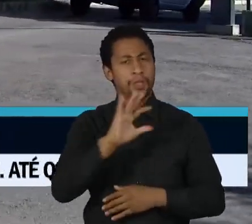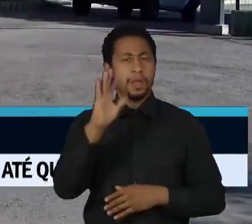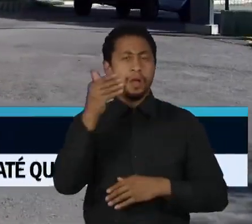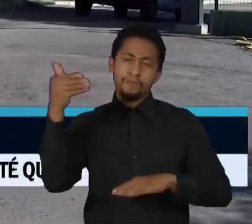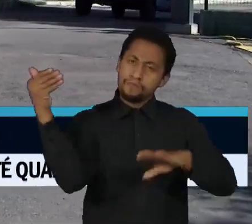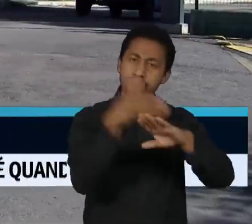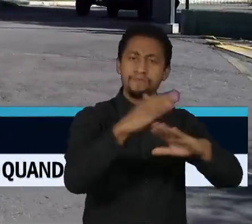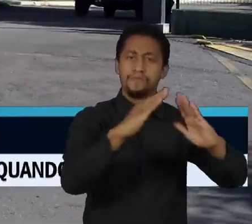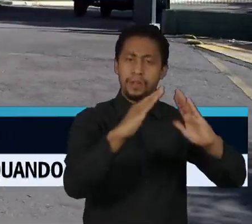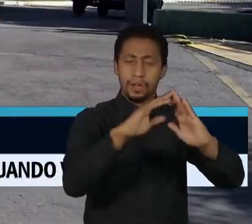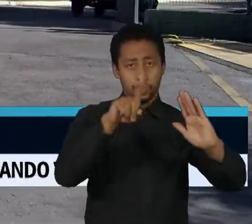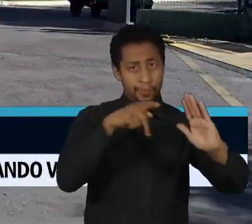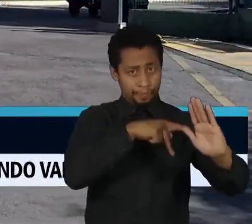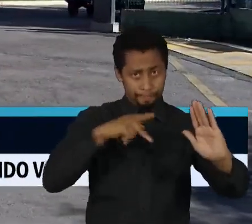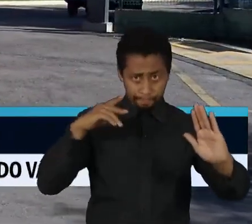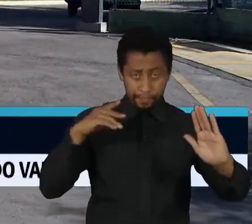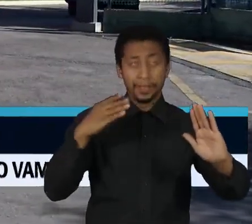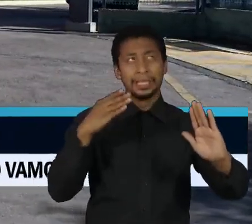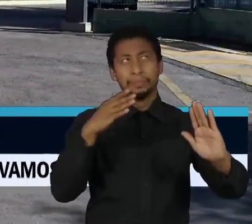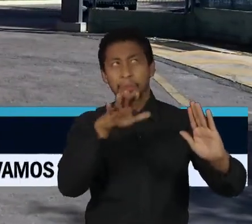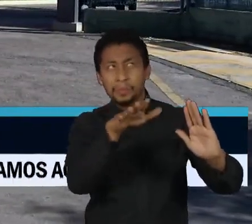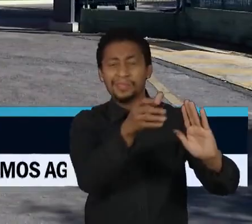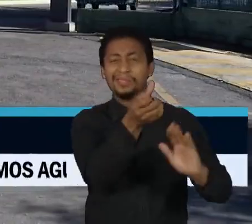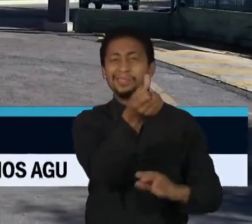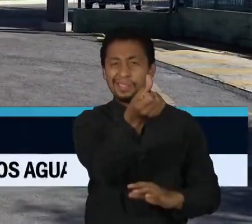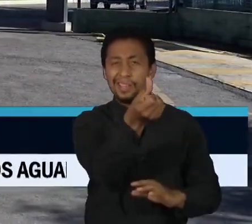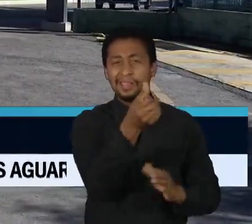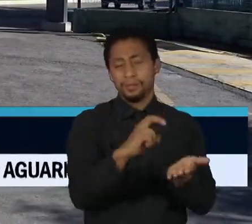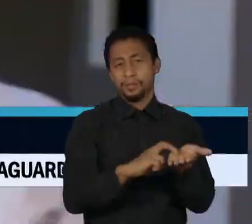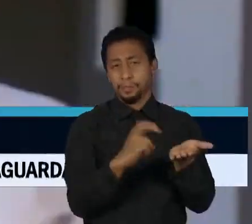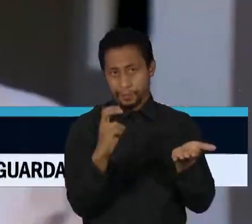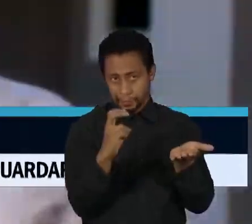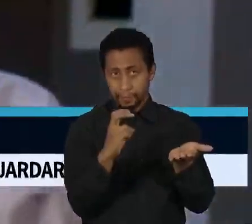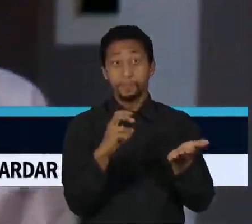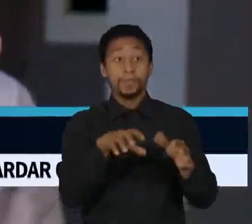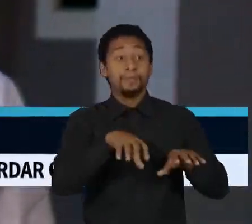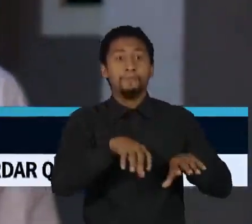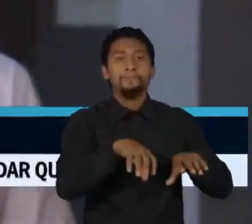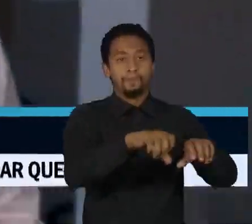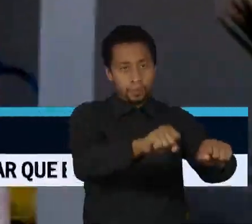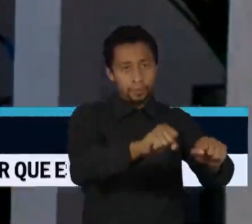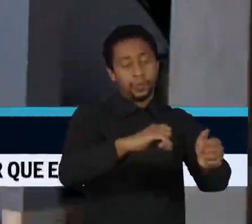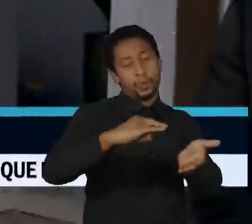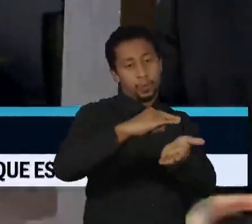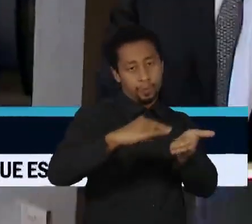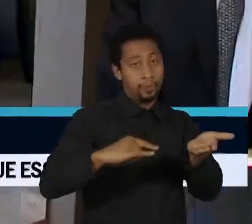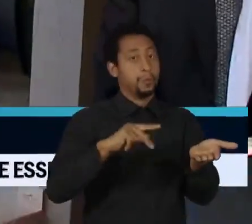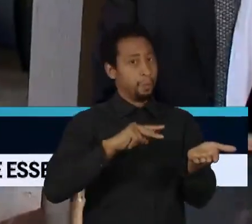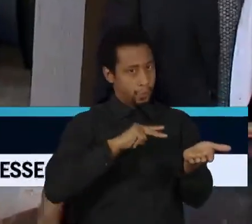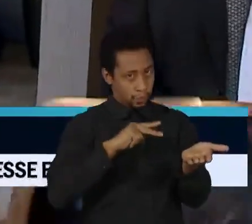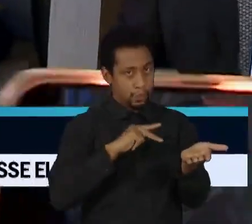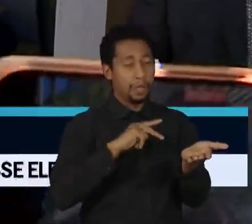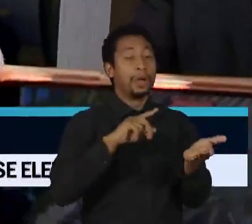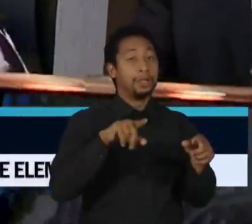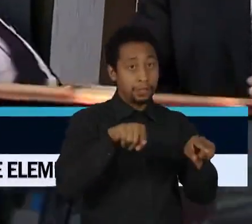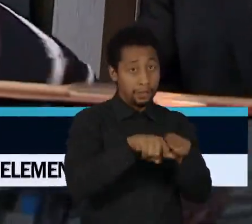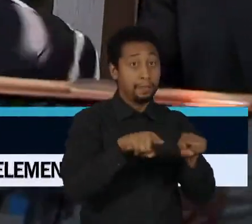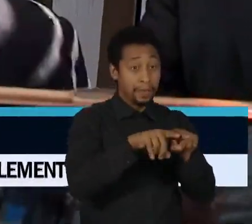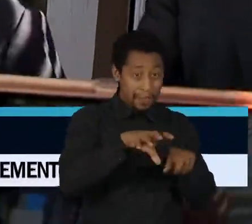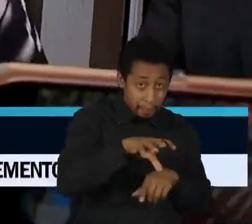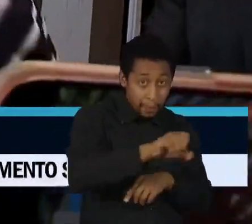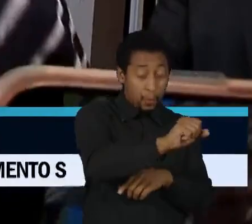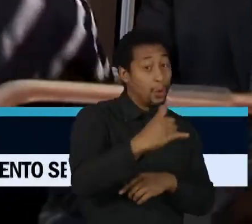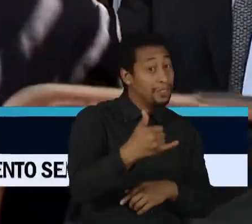pouco depois das seis horas da manhã. Os agentes apreenderam documentos pessoais e o celular de Jair